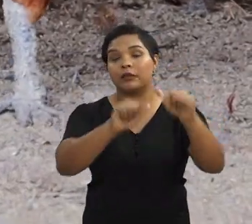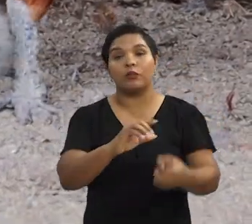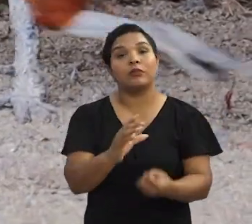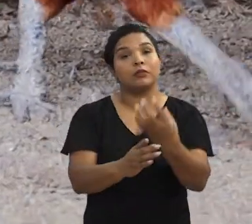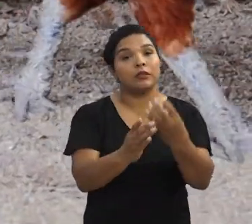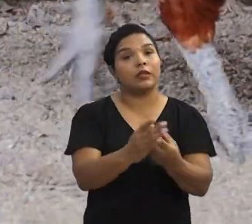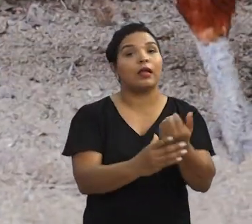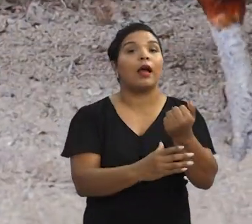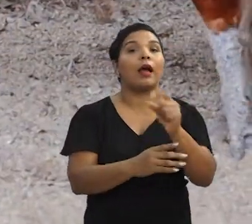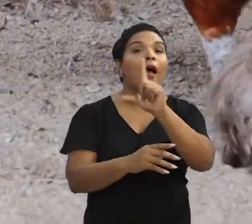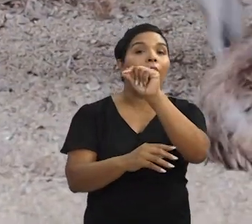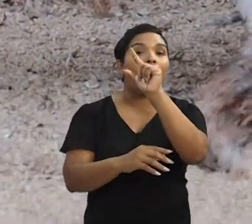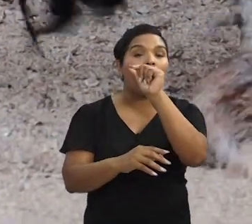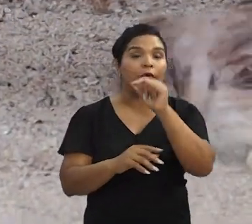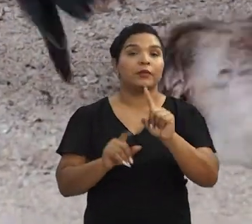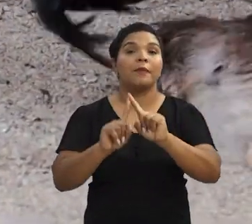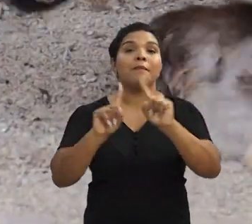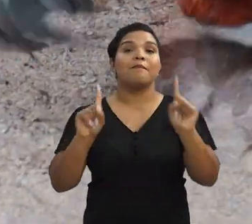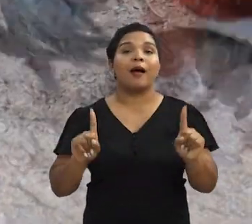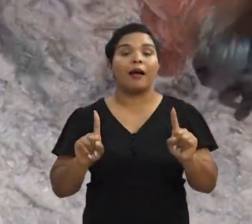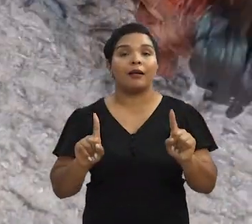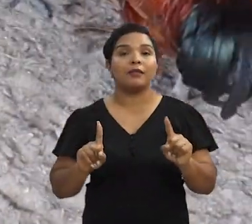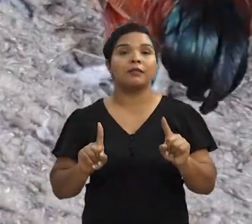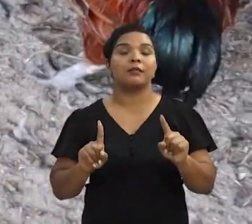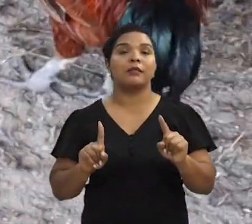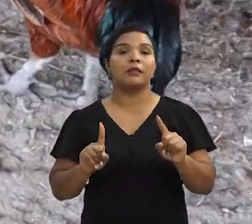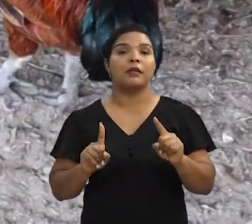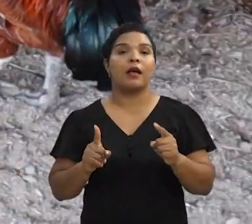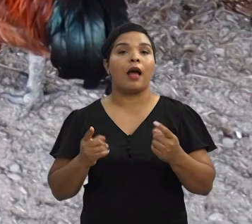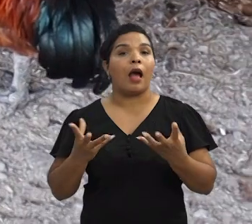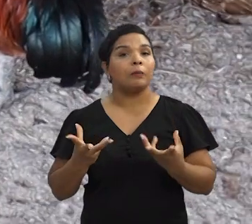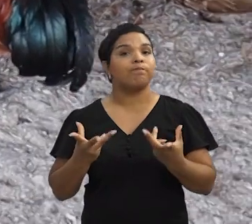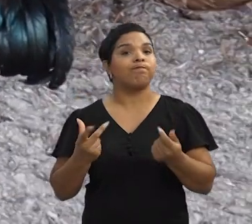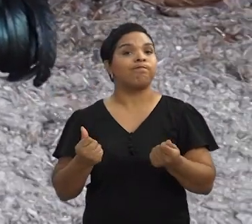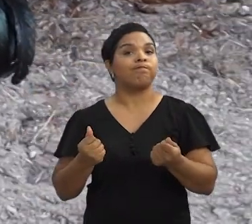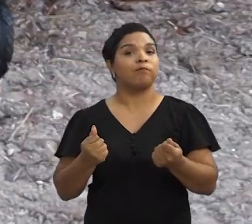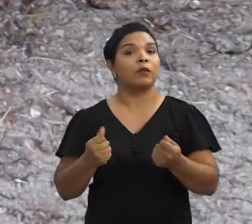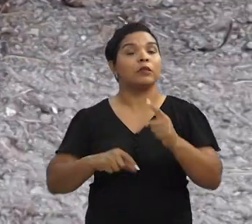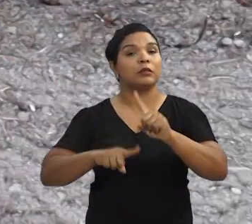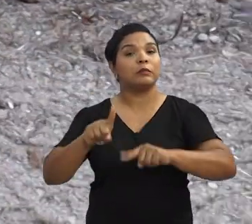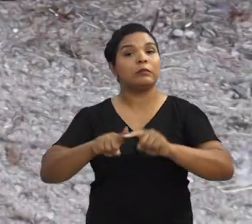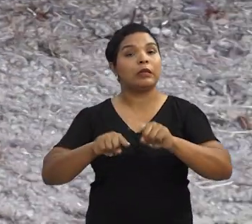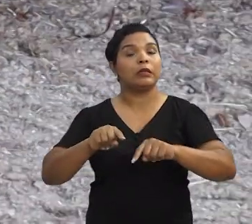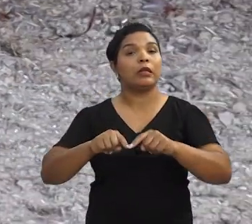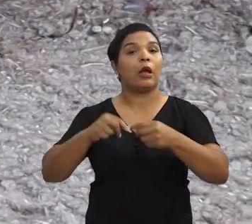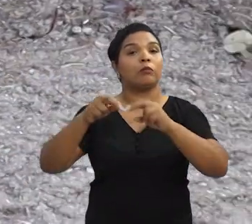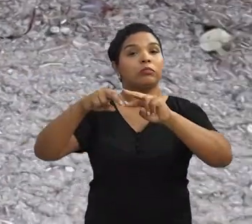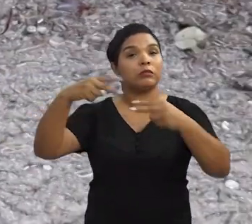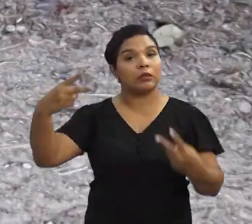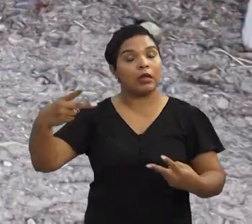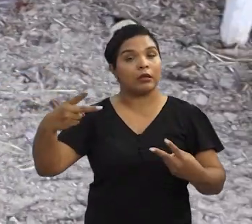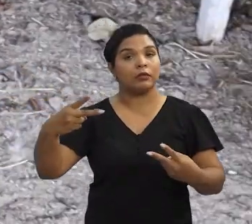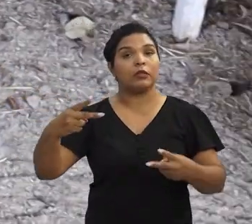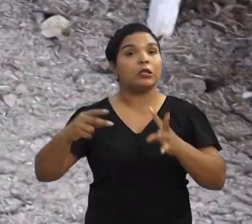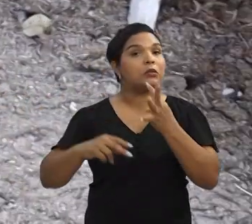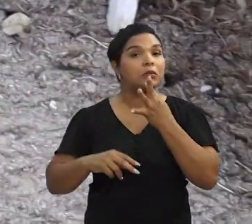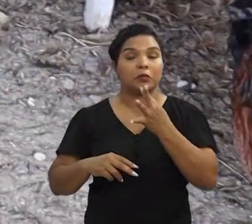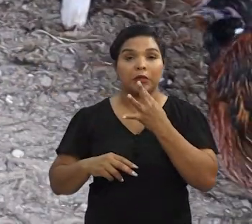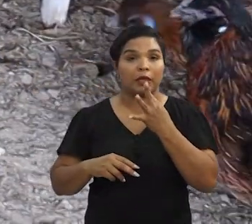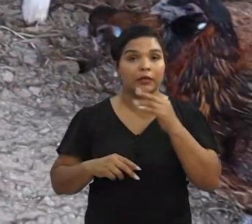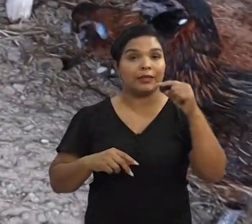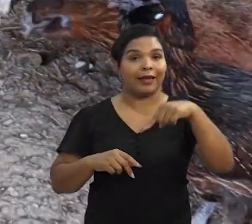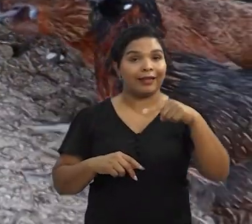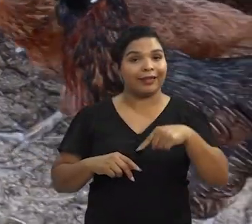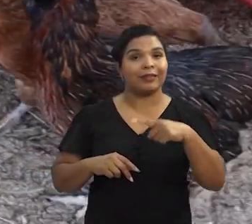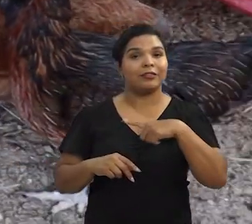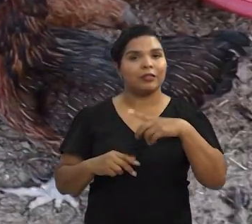de criar aves. Só que a riqueza genética é tão grande desse material que a gente desconhece. E